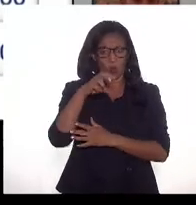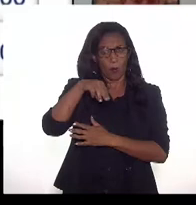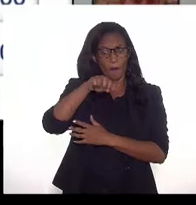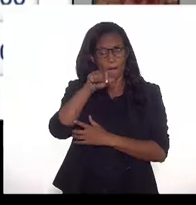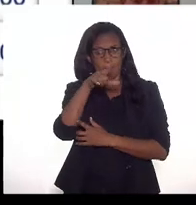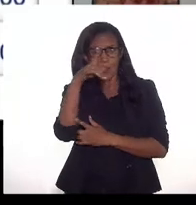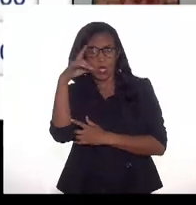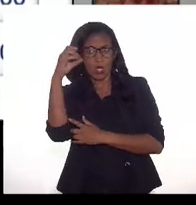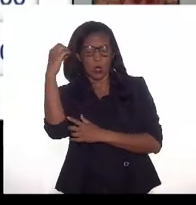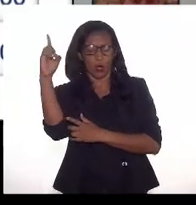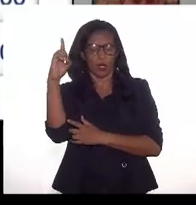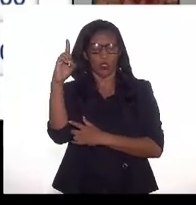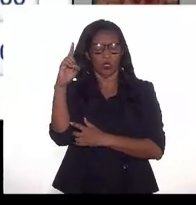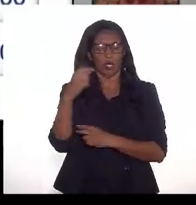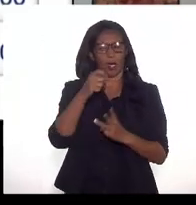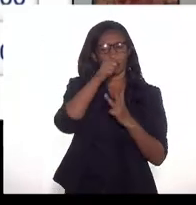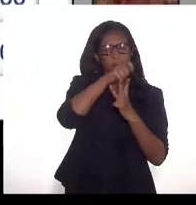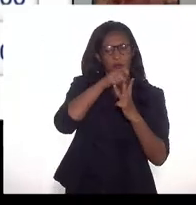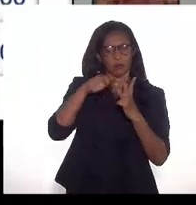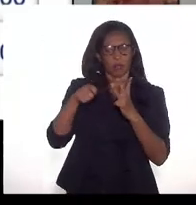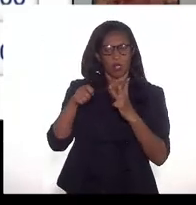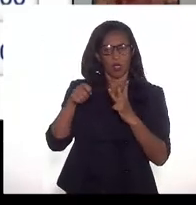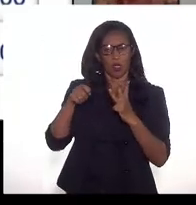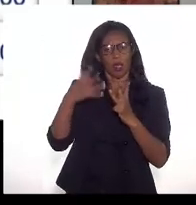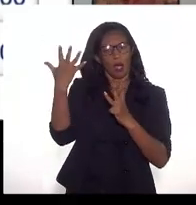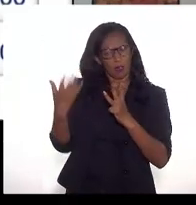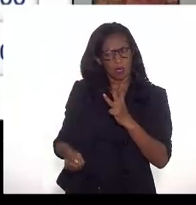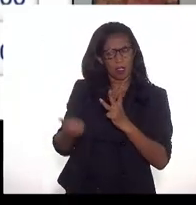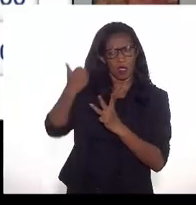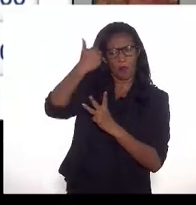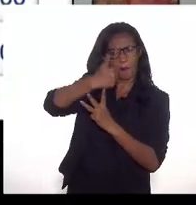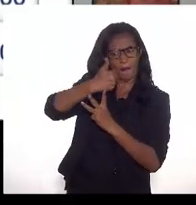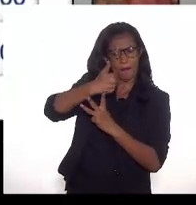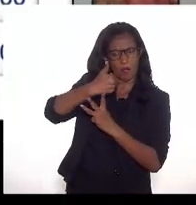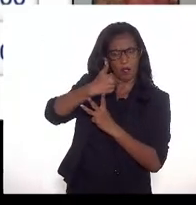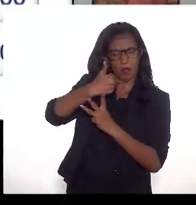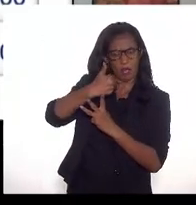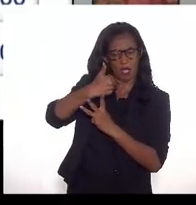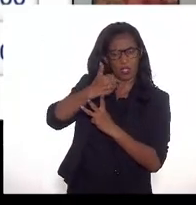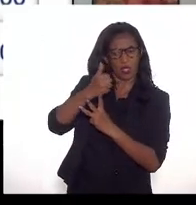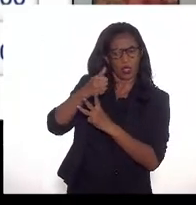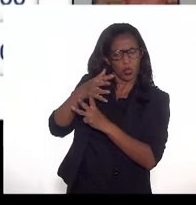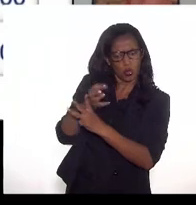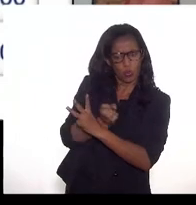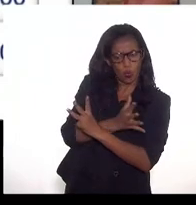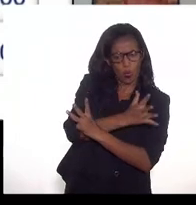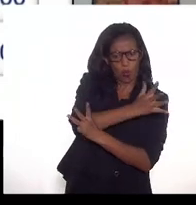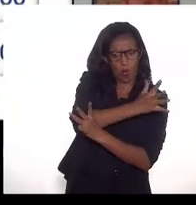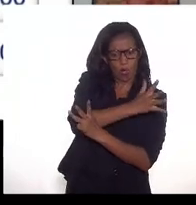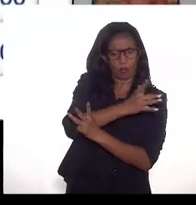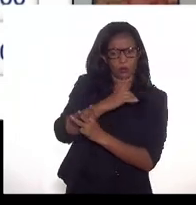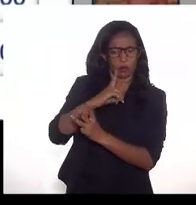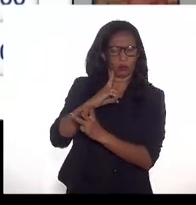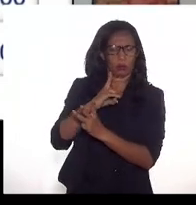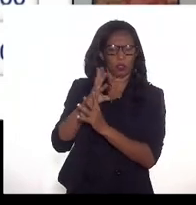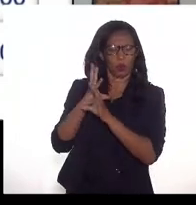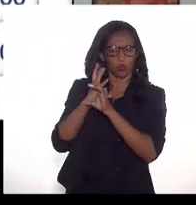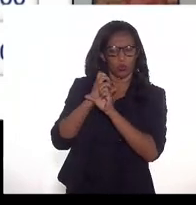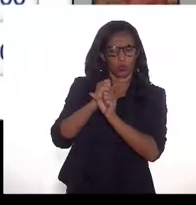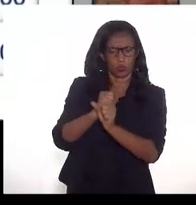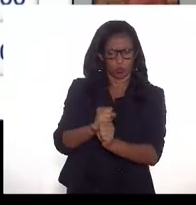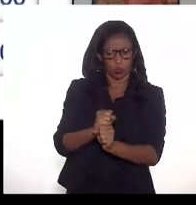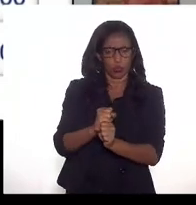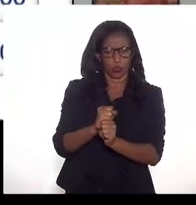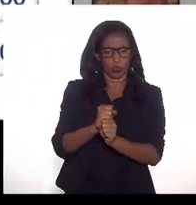trimestre, considerando que no primeiro mês, 90% do gás escoado for proveniente do campo